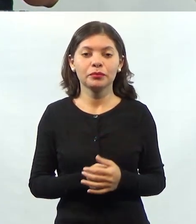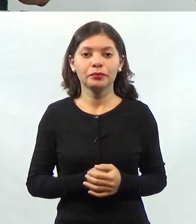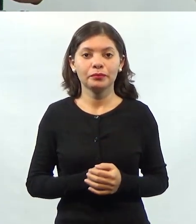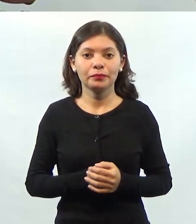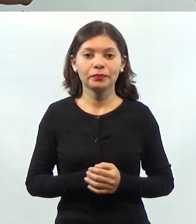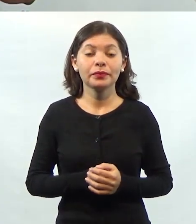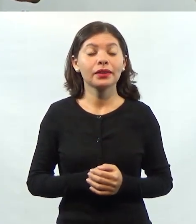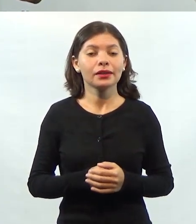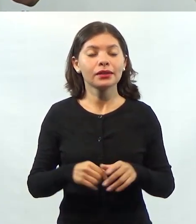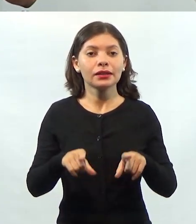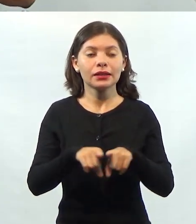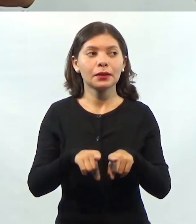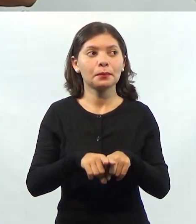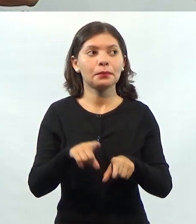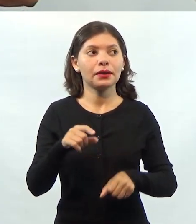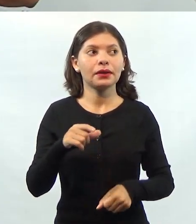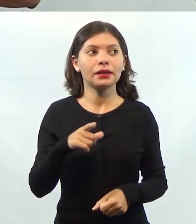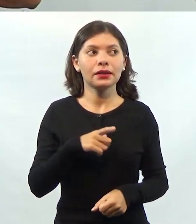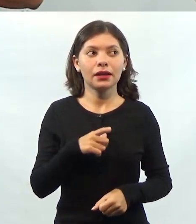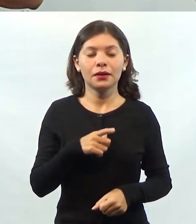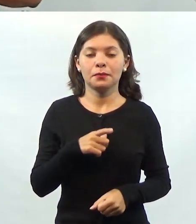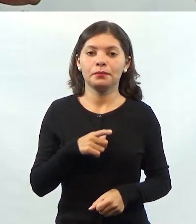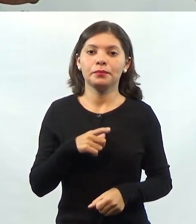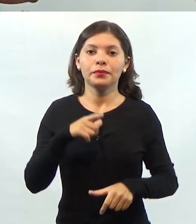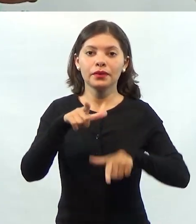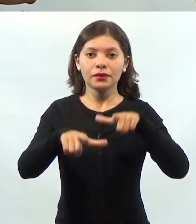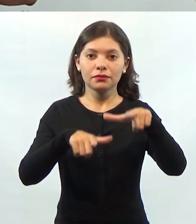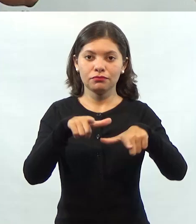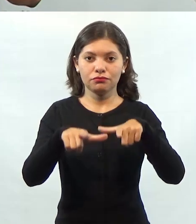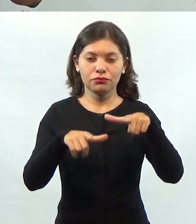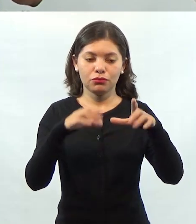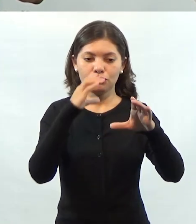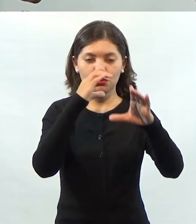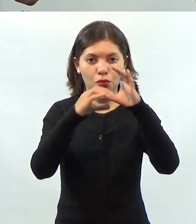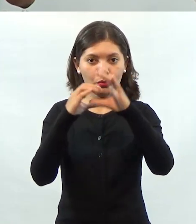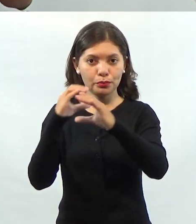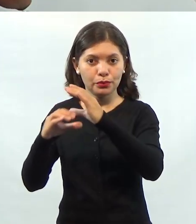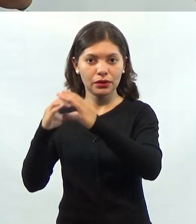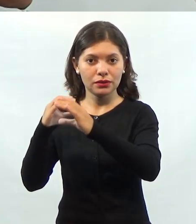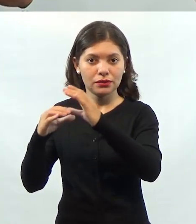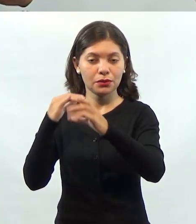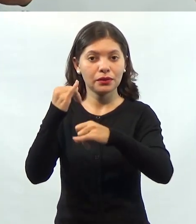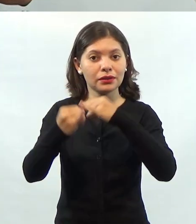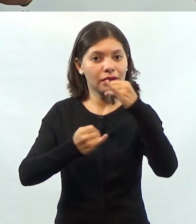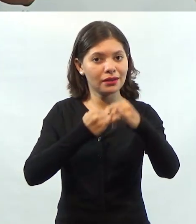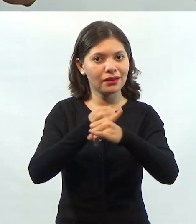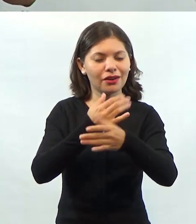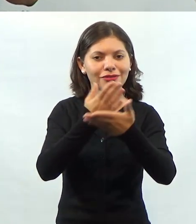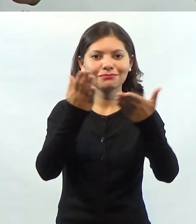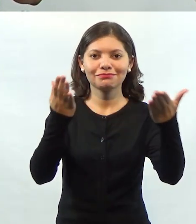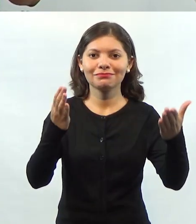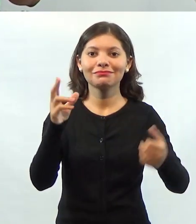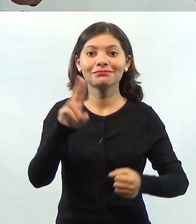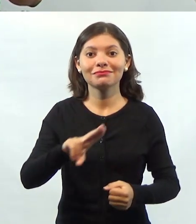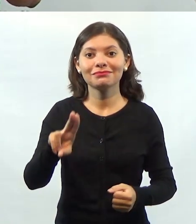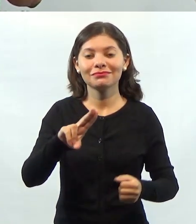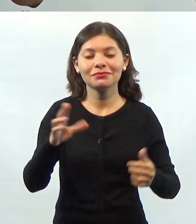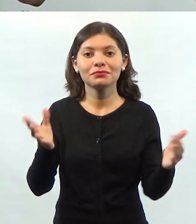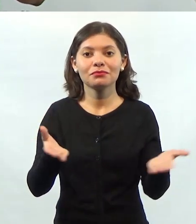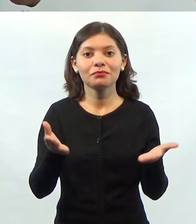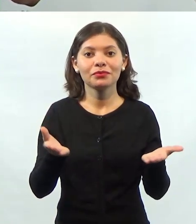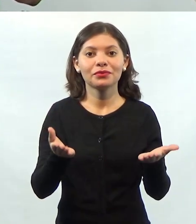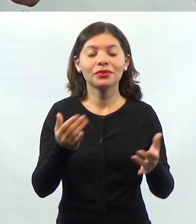Temos também, dentre esses serviços, serviço de comunicação, a internet que você está utilizando agora, é